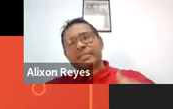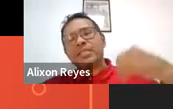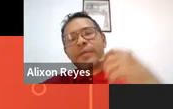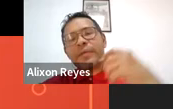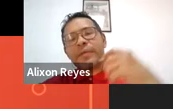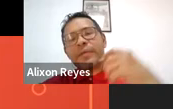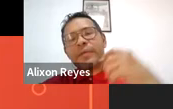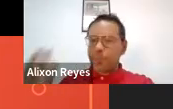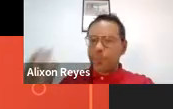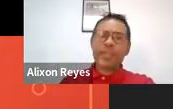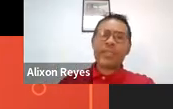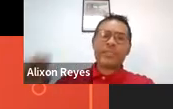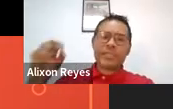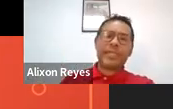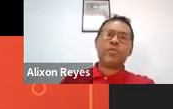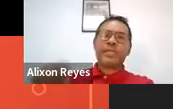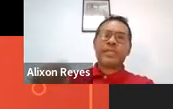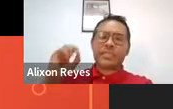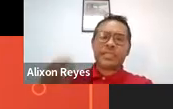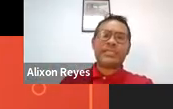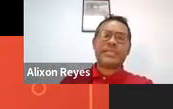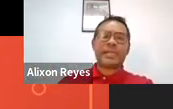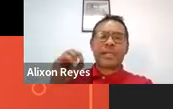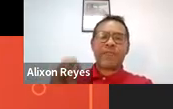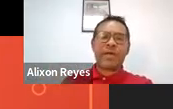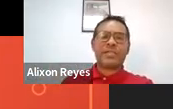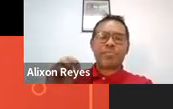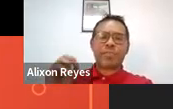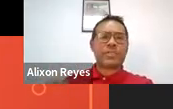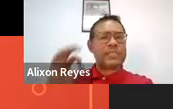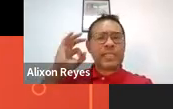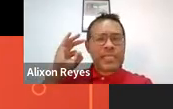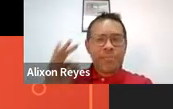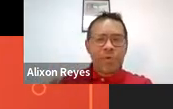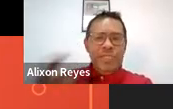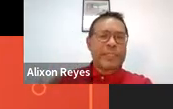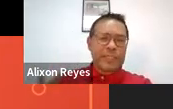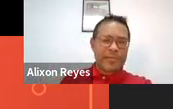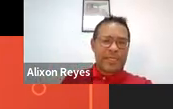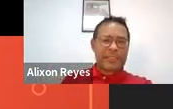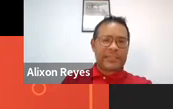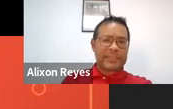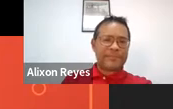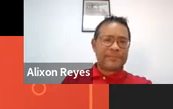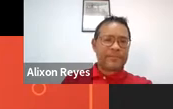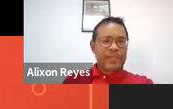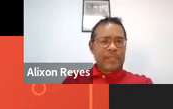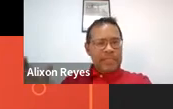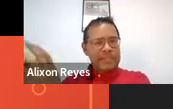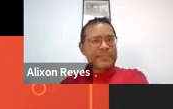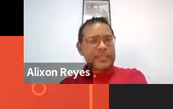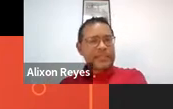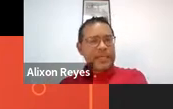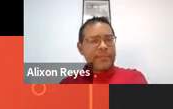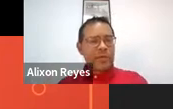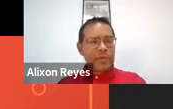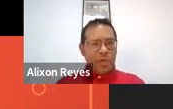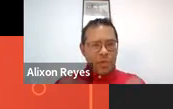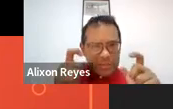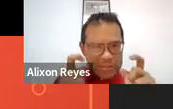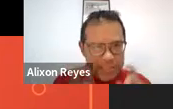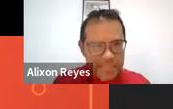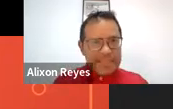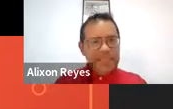E para isso, a política pública pode ter uma incidência relevante, importante e muito determinante. Em terceiro